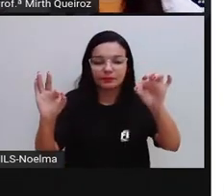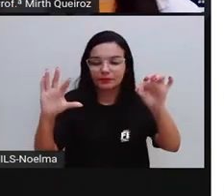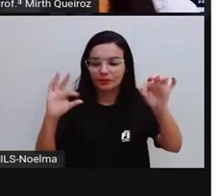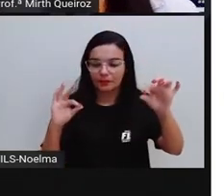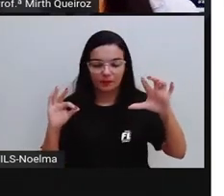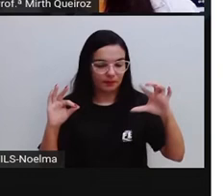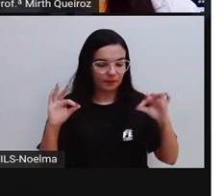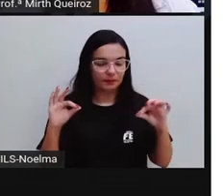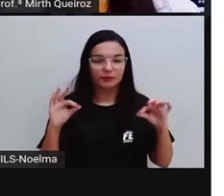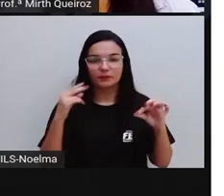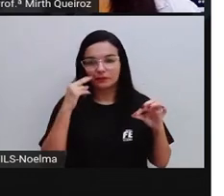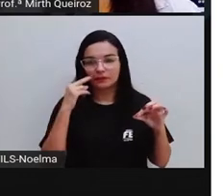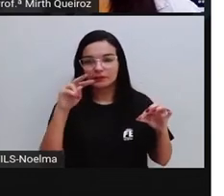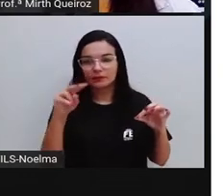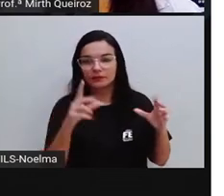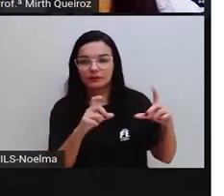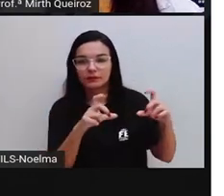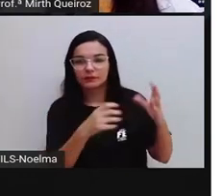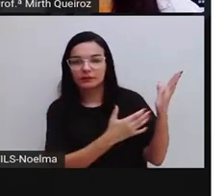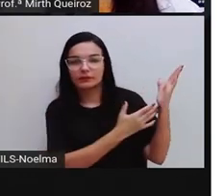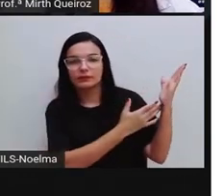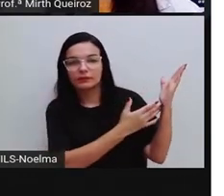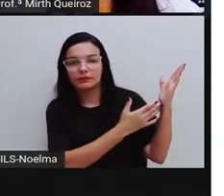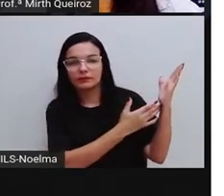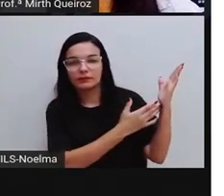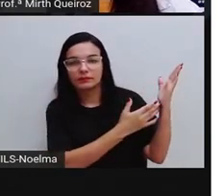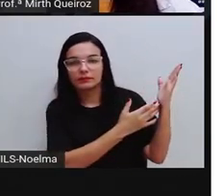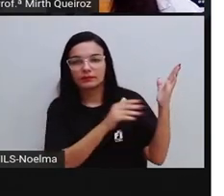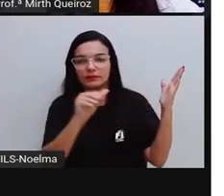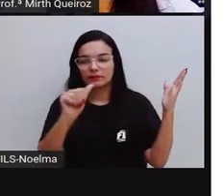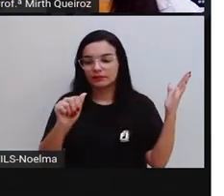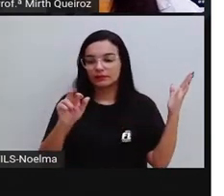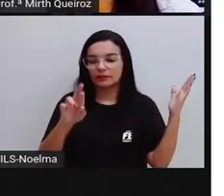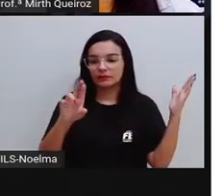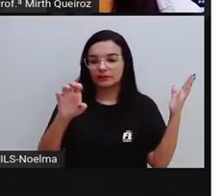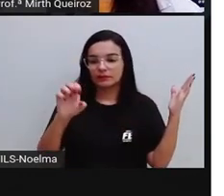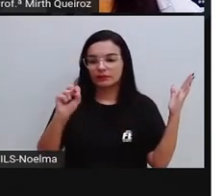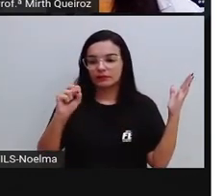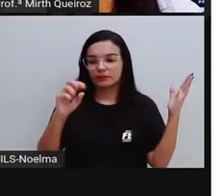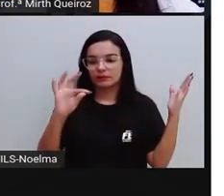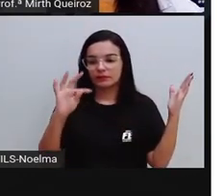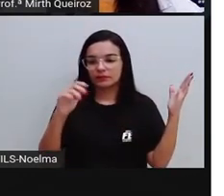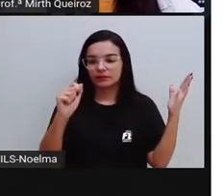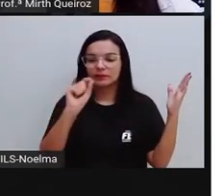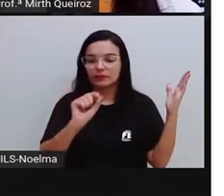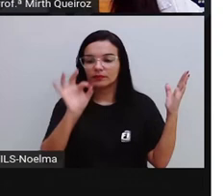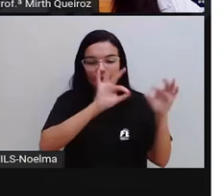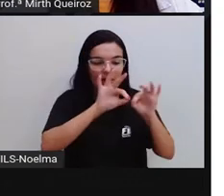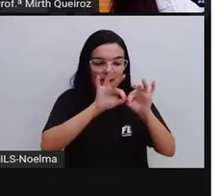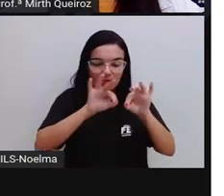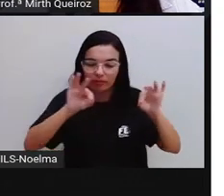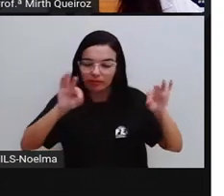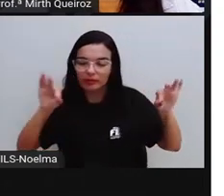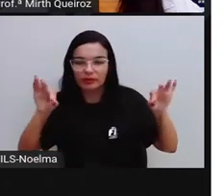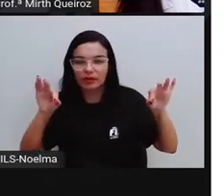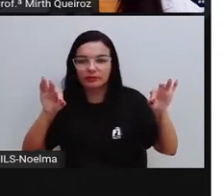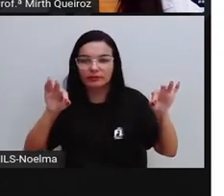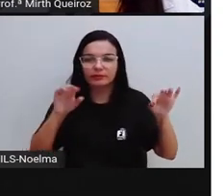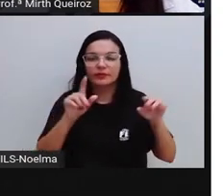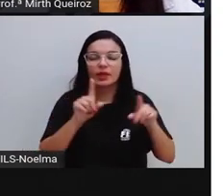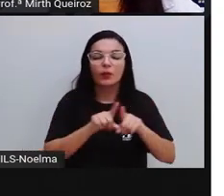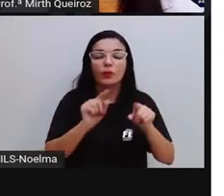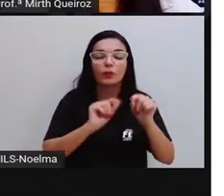conforme indicado aqui nessa imagem, ó, aresta é o encontro de duas faces, faces cada